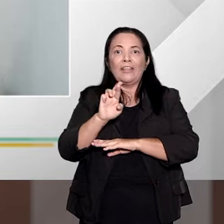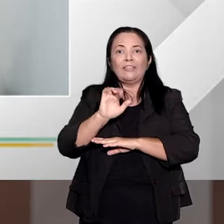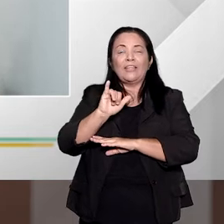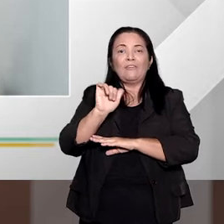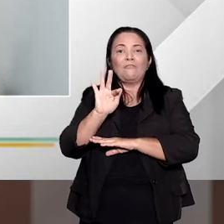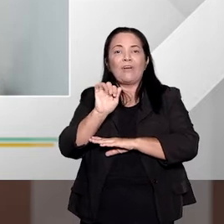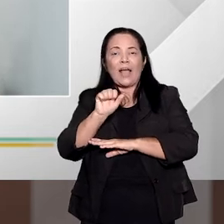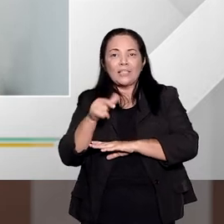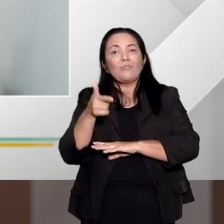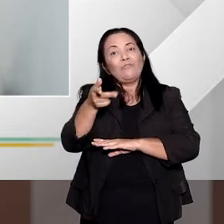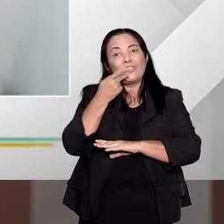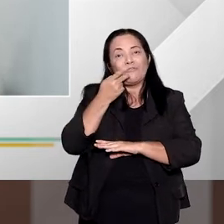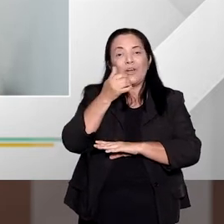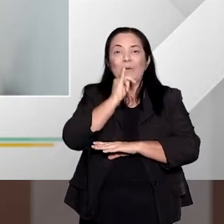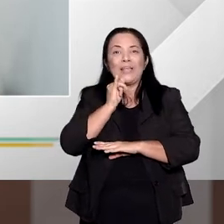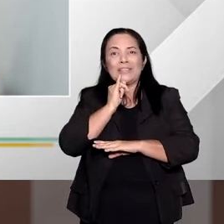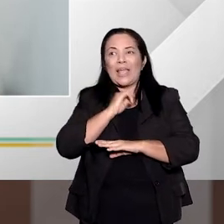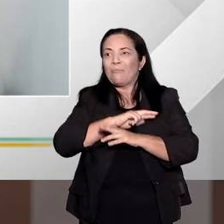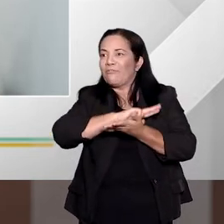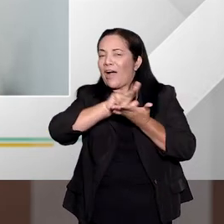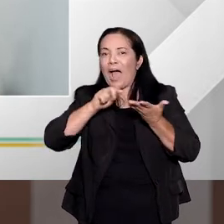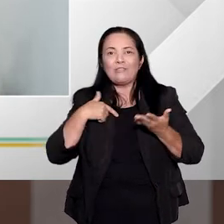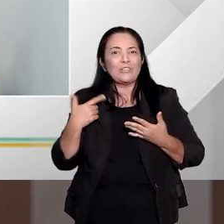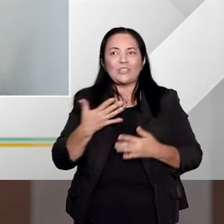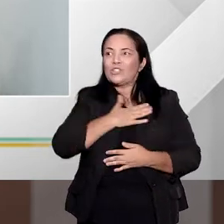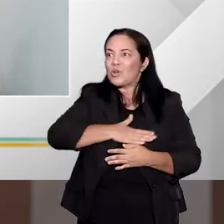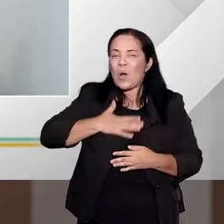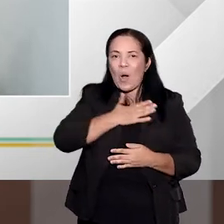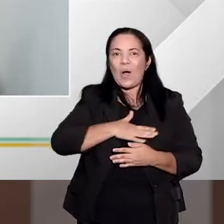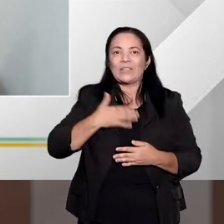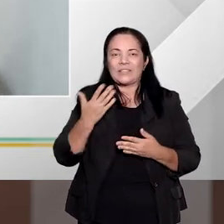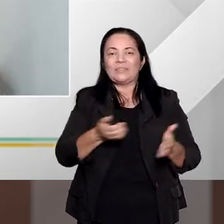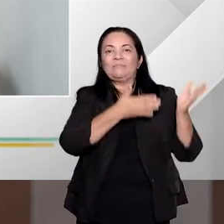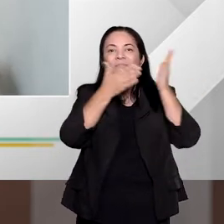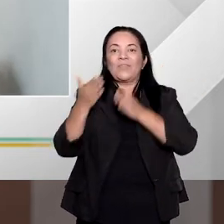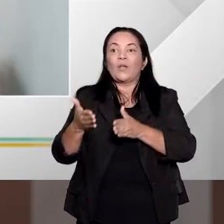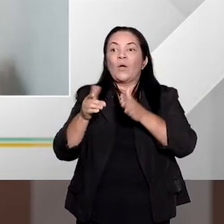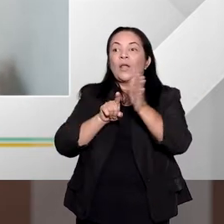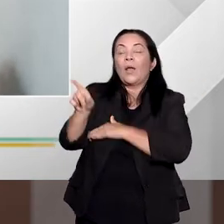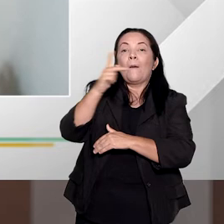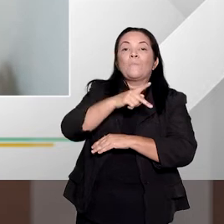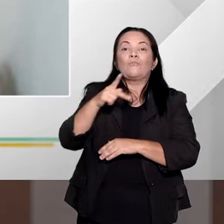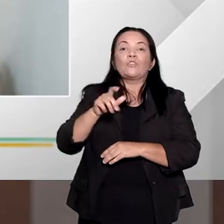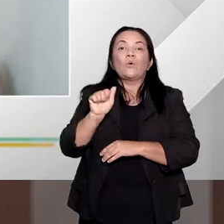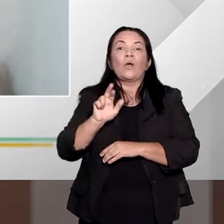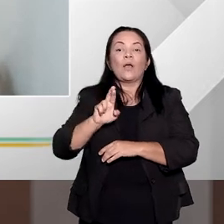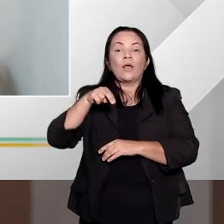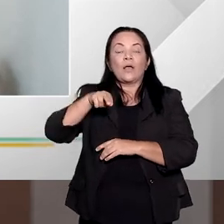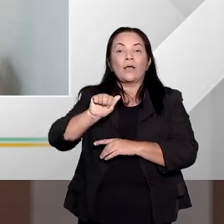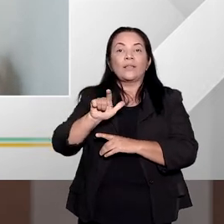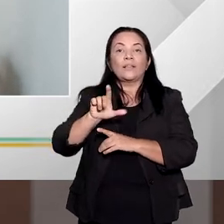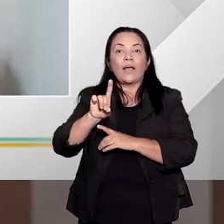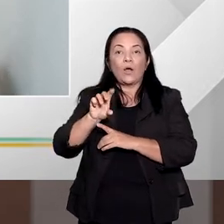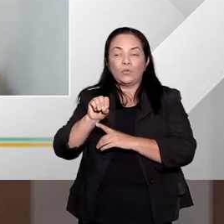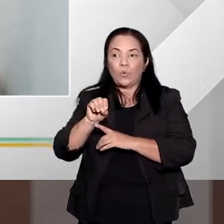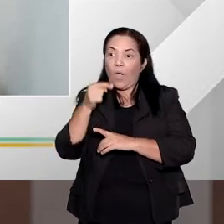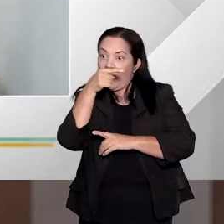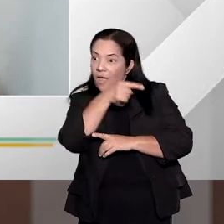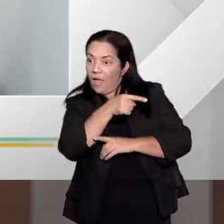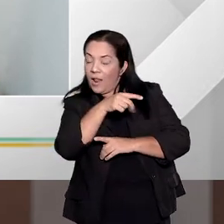inclusive com exemplos que a gente adora, exemplos, professor? Mas vamos então com o professor Arnaldo. Professor, diante do que o professor Nidal